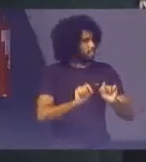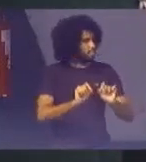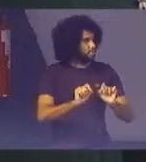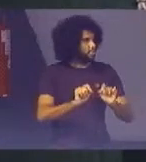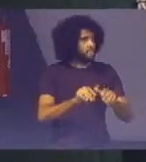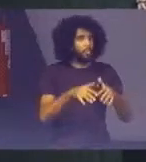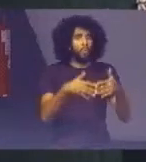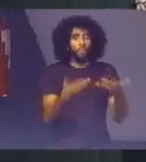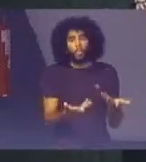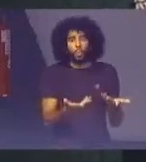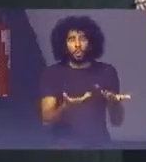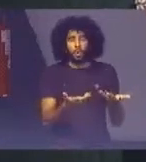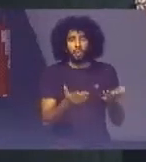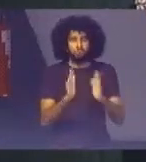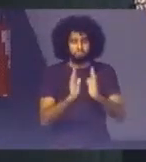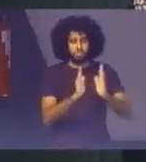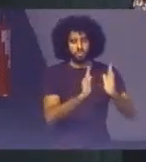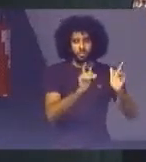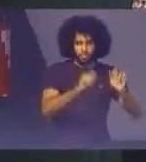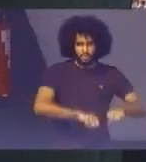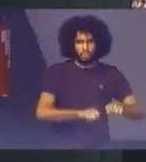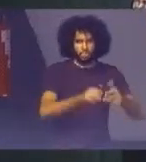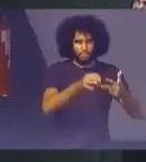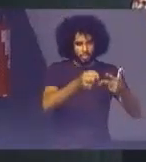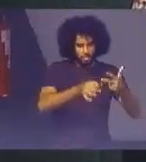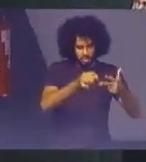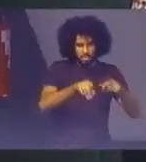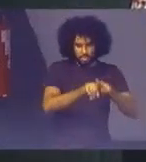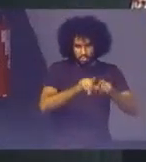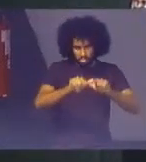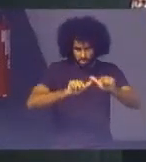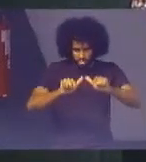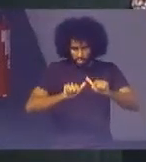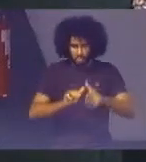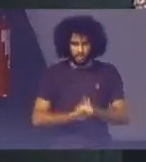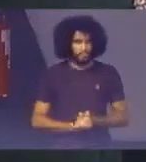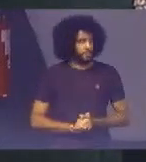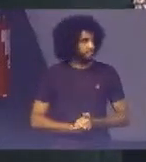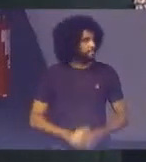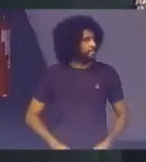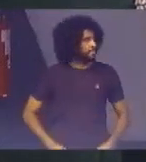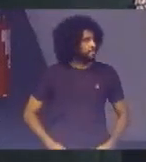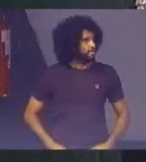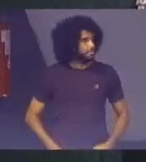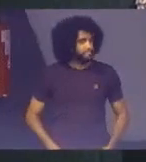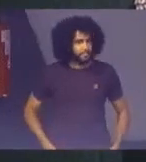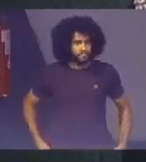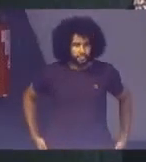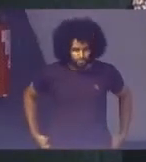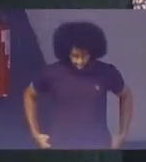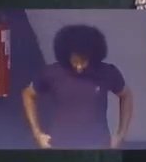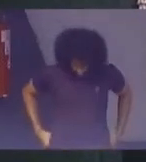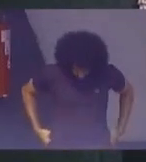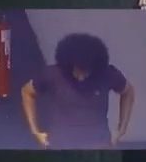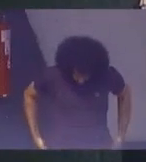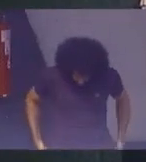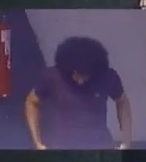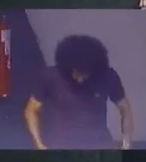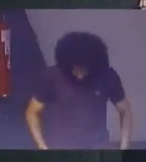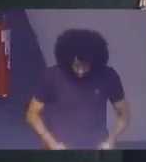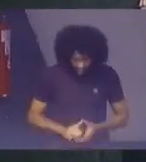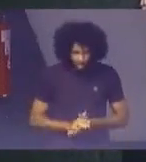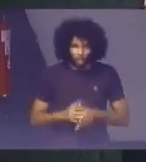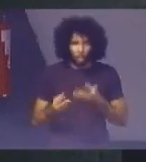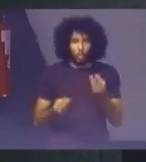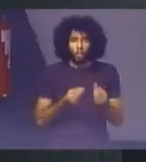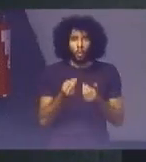processos Existentes na justiça Adual Na justiça federal E na justiça do trabalho Qual é o número Único de cada processo E o andamento De cada processo